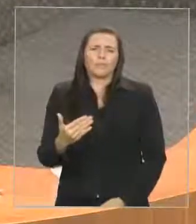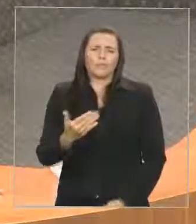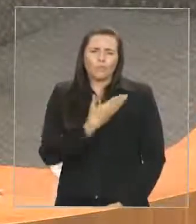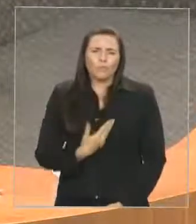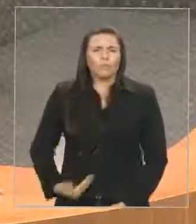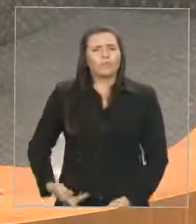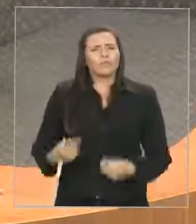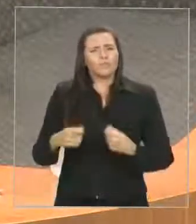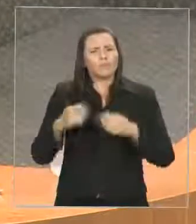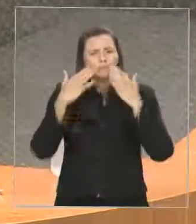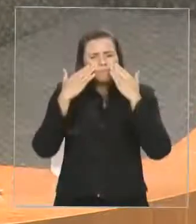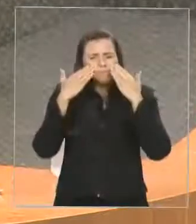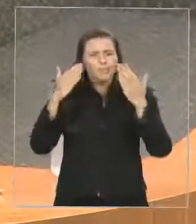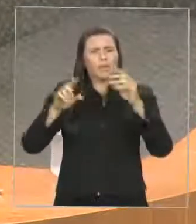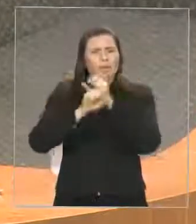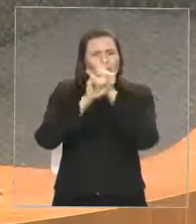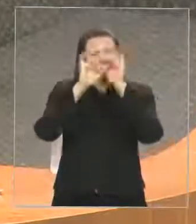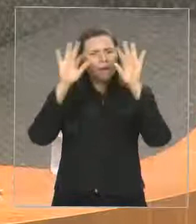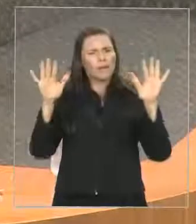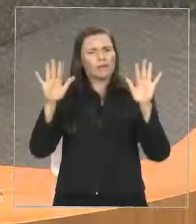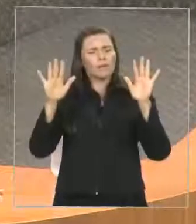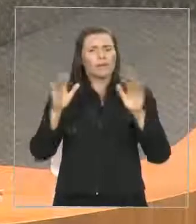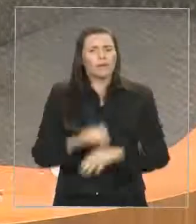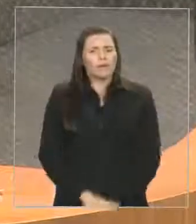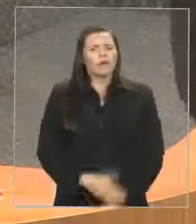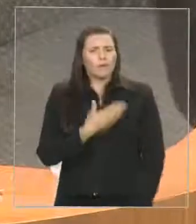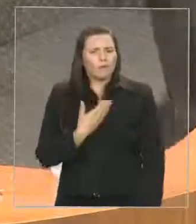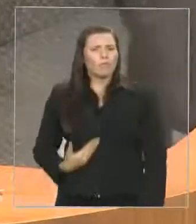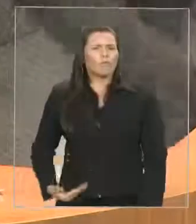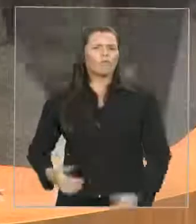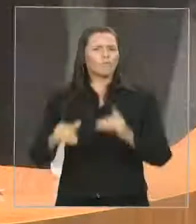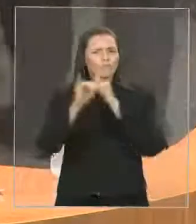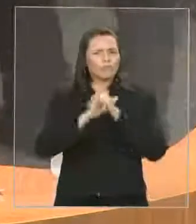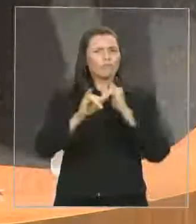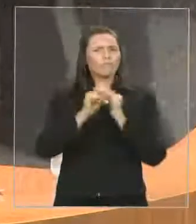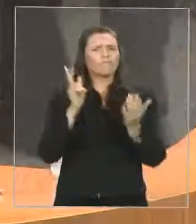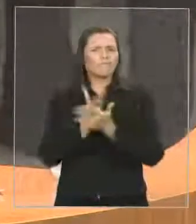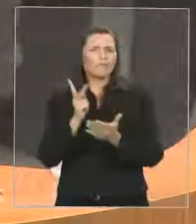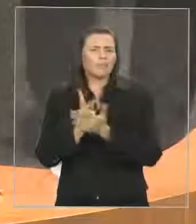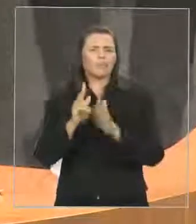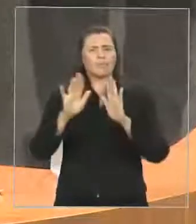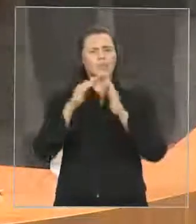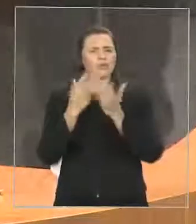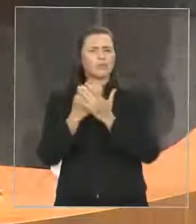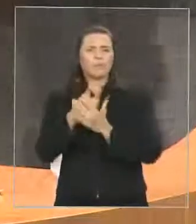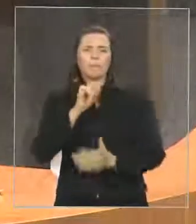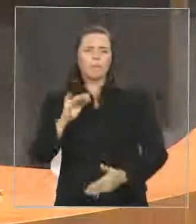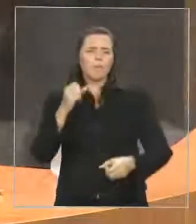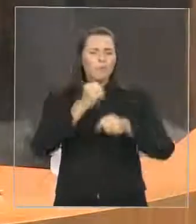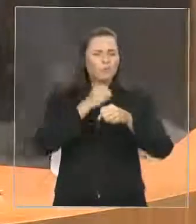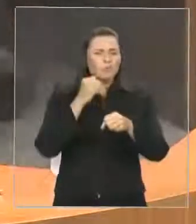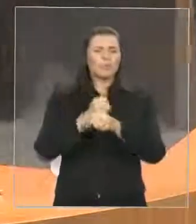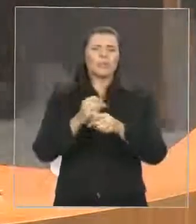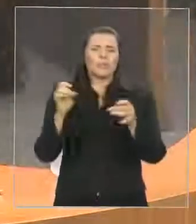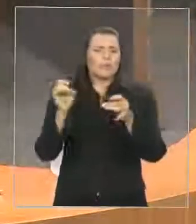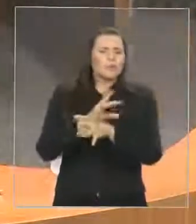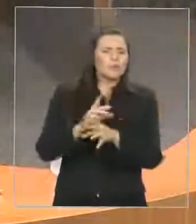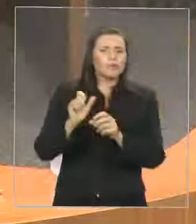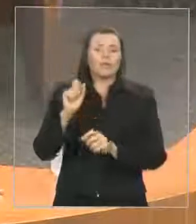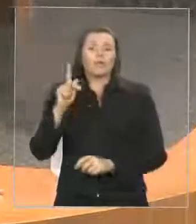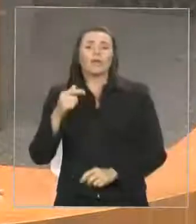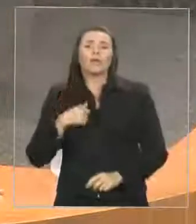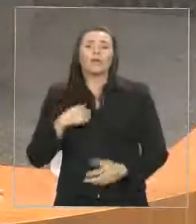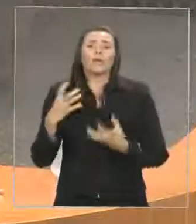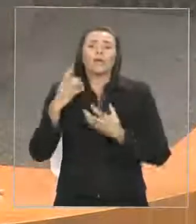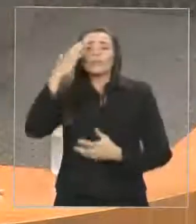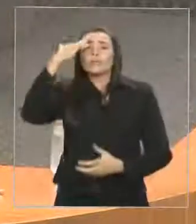tendo, divulgando de forma ampla, as escolas que foram reformadas, reconstruídas. E nós iremos